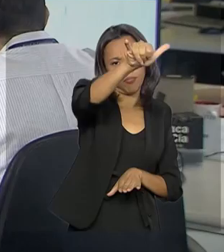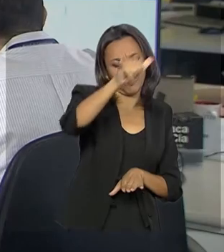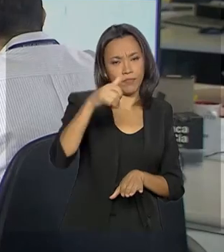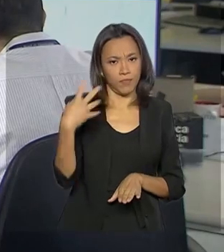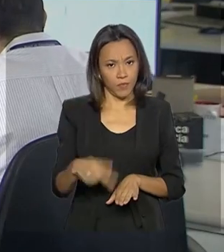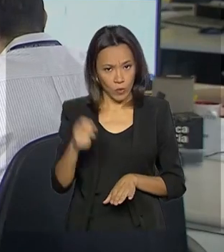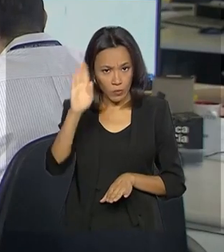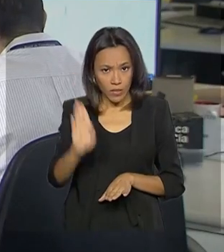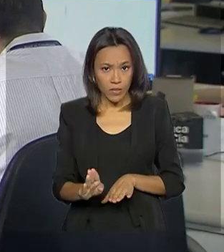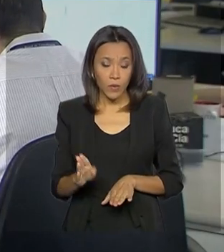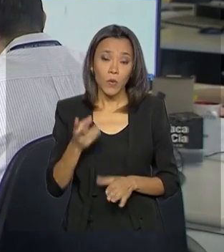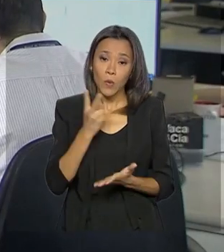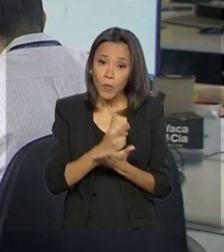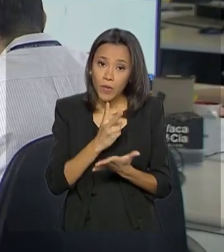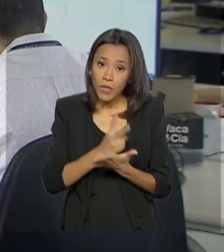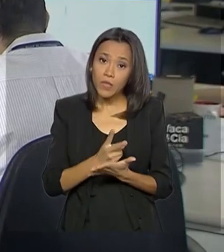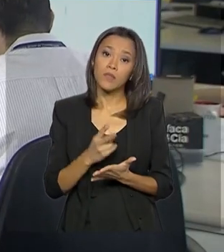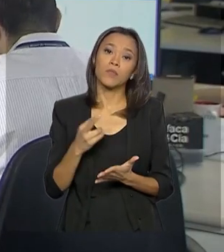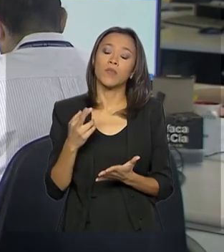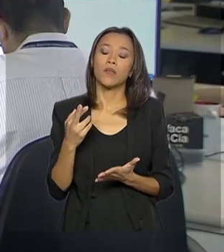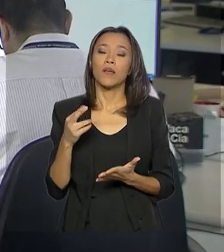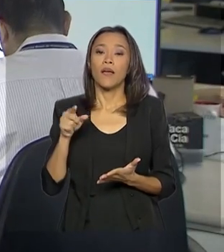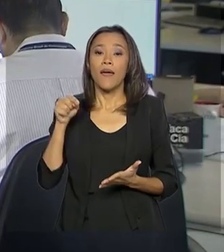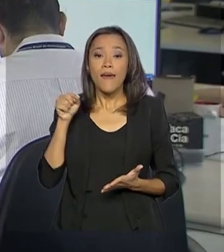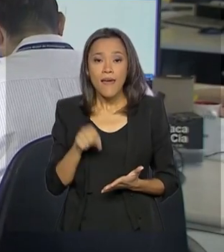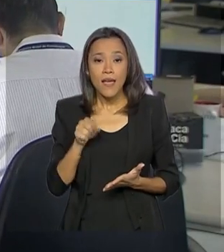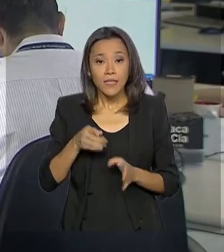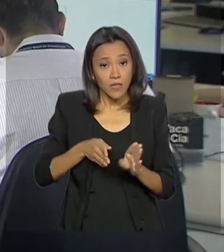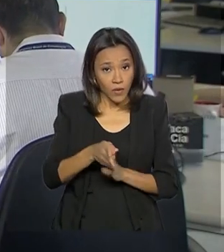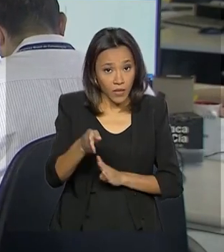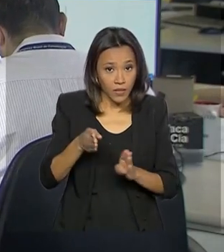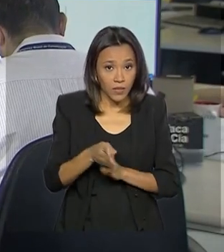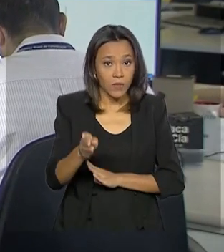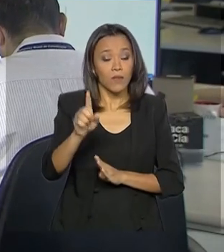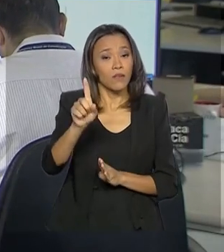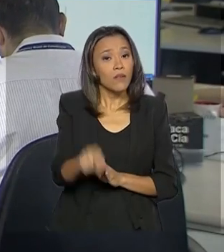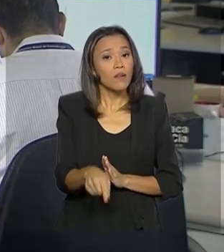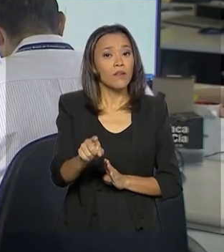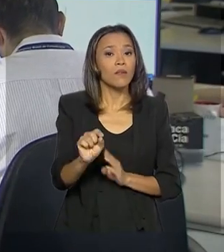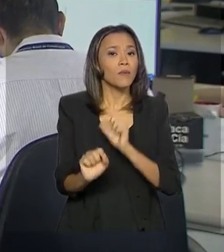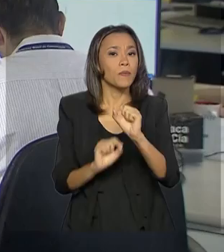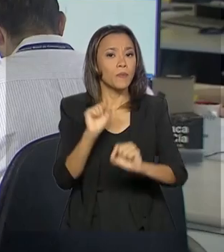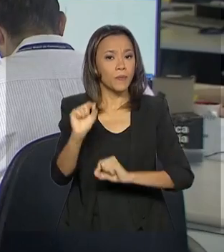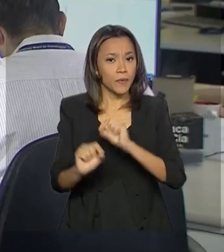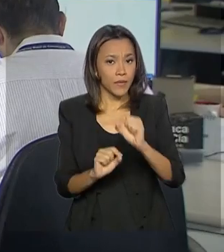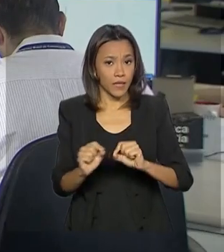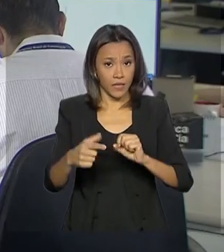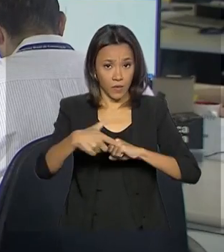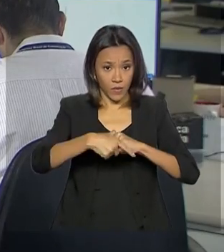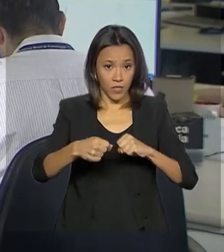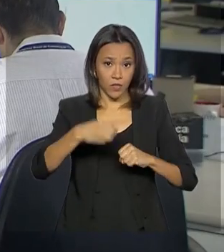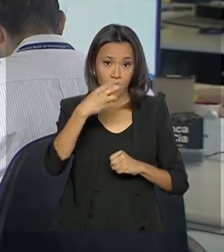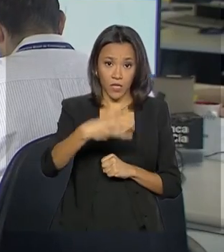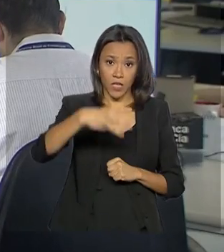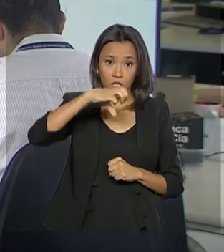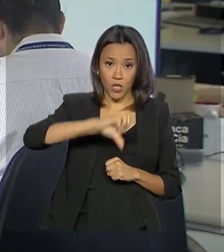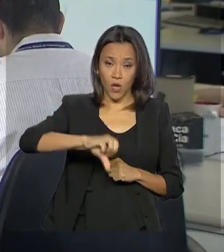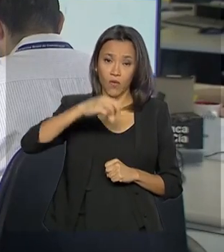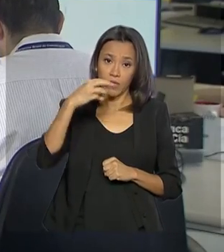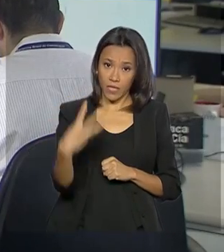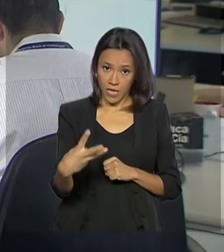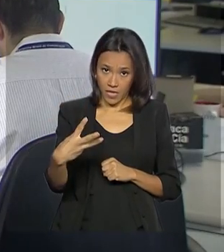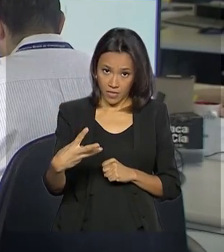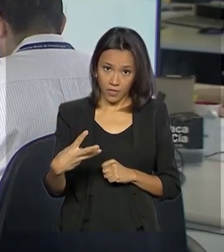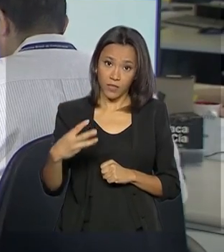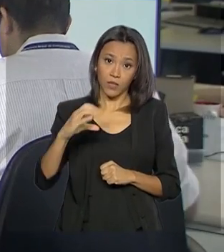Brasil. O mesmo vale para hotéis. Essa recomendação é baseada na previsão do artigo 393 do Código Civil,